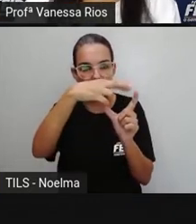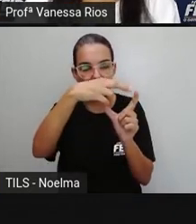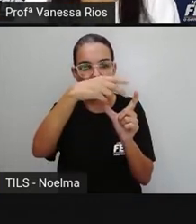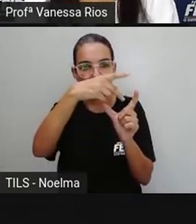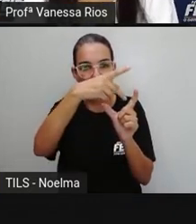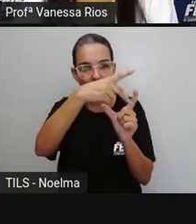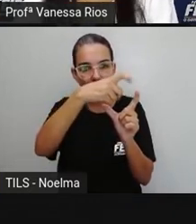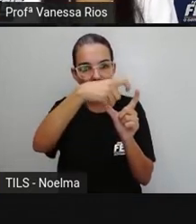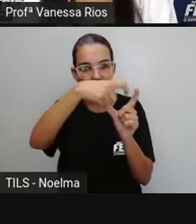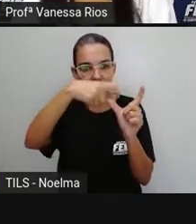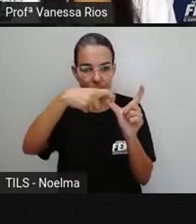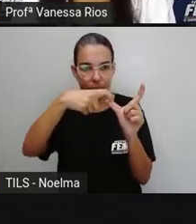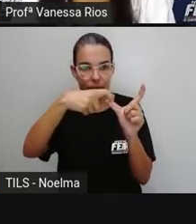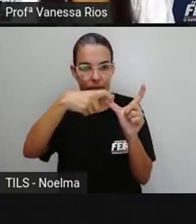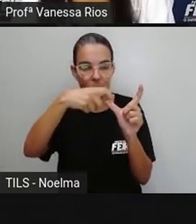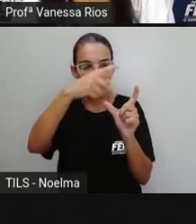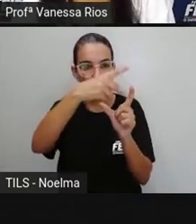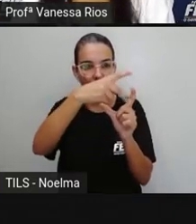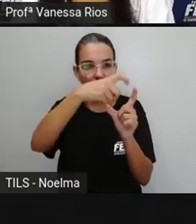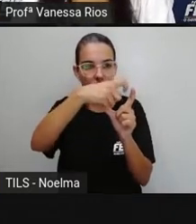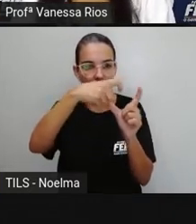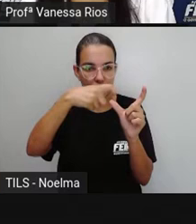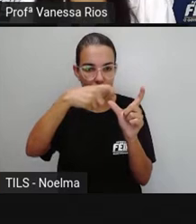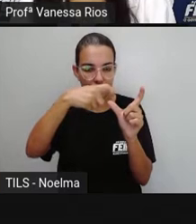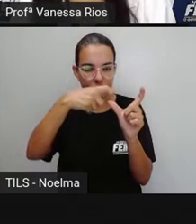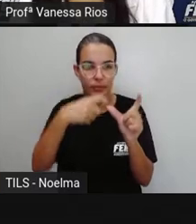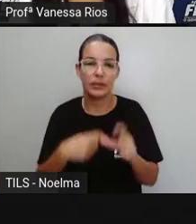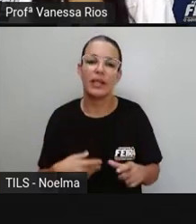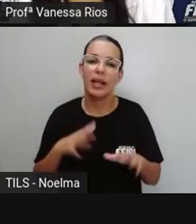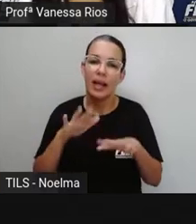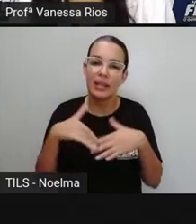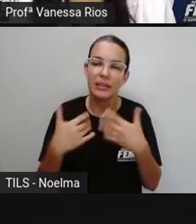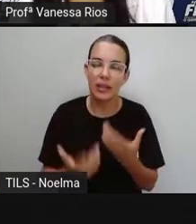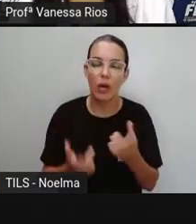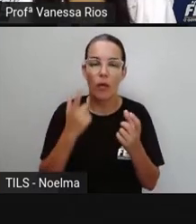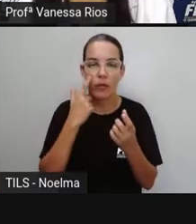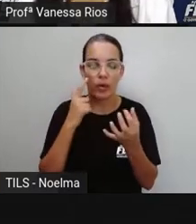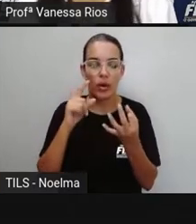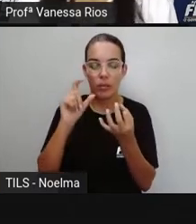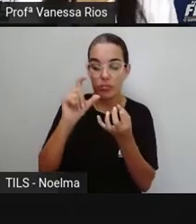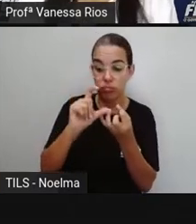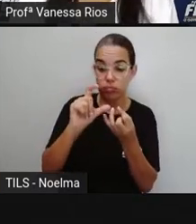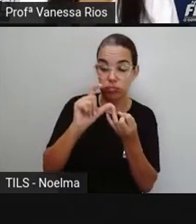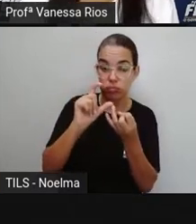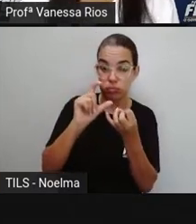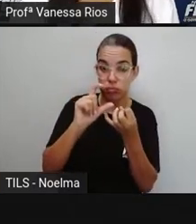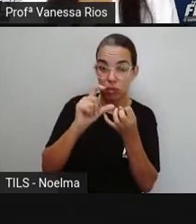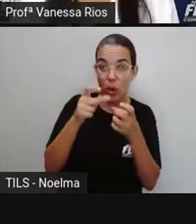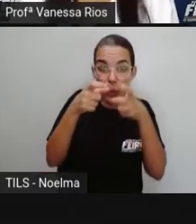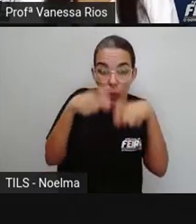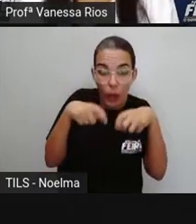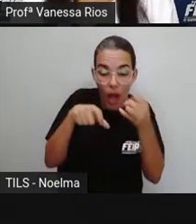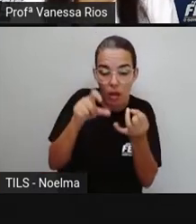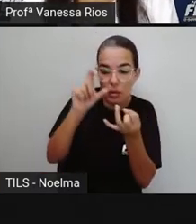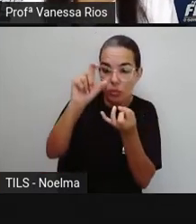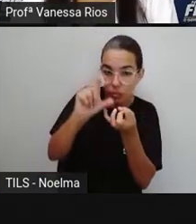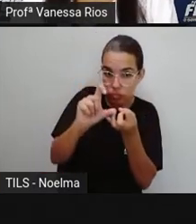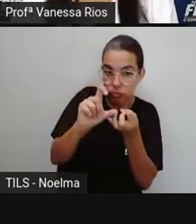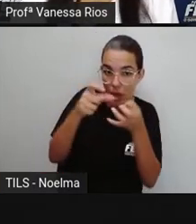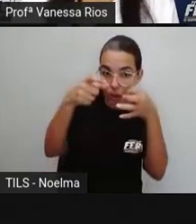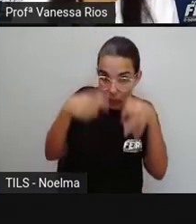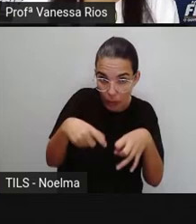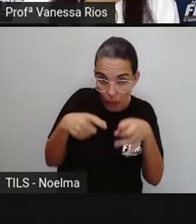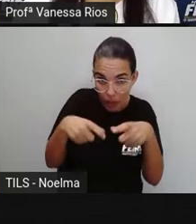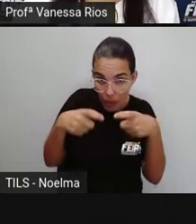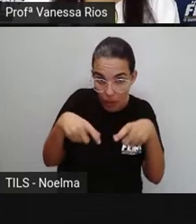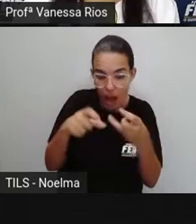frente, né? Na palavra útil, por exemplo, a última sílaba é o tio. E o u é a penúltima sílaba